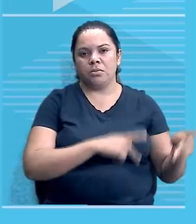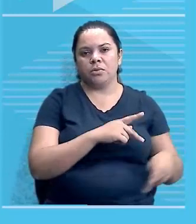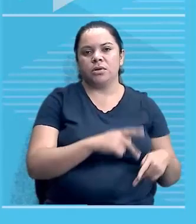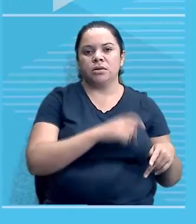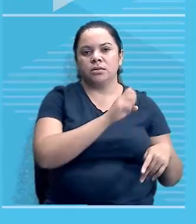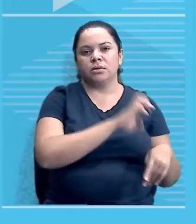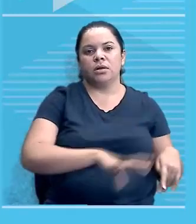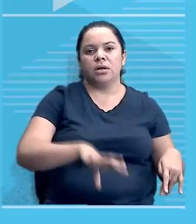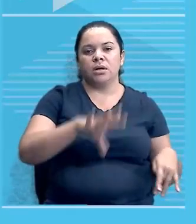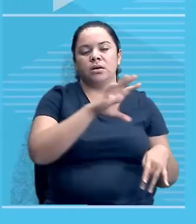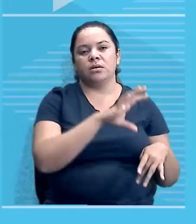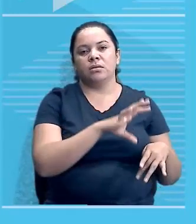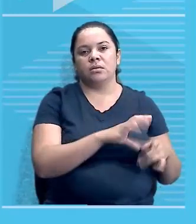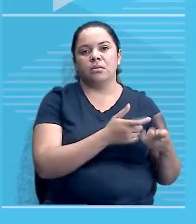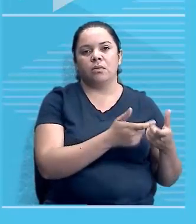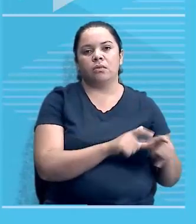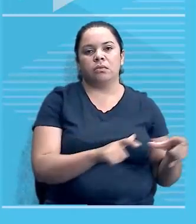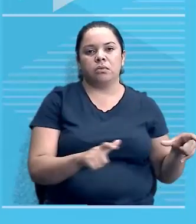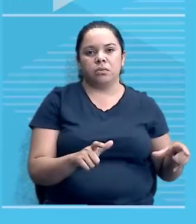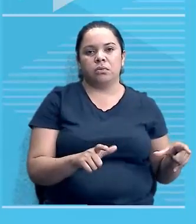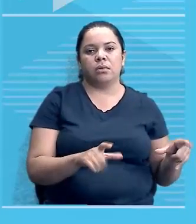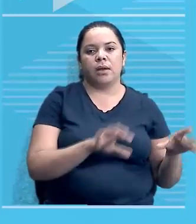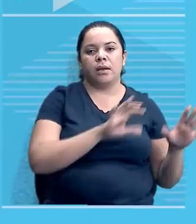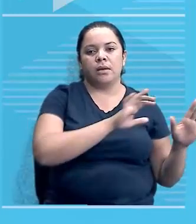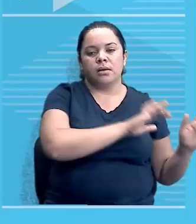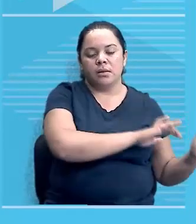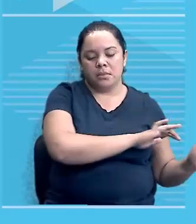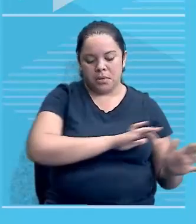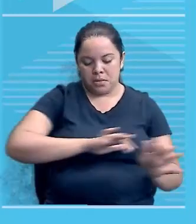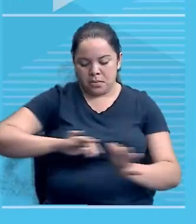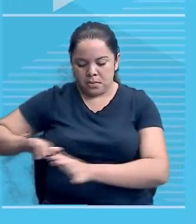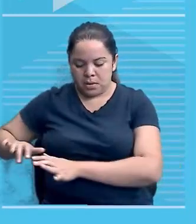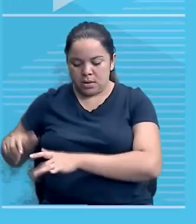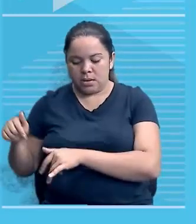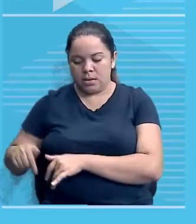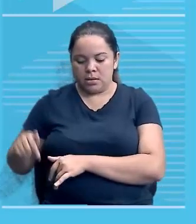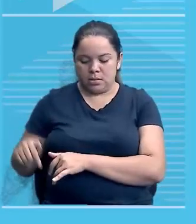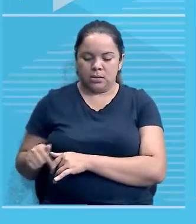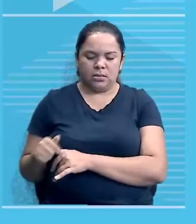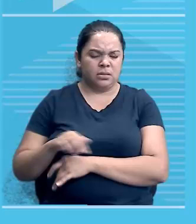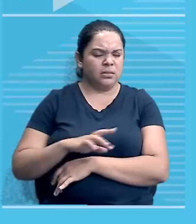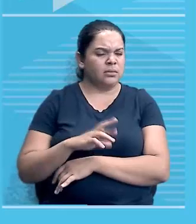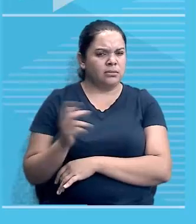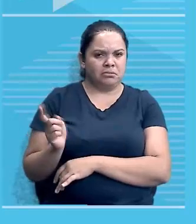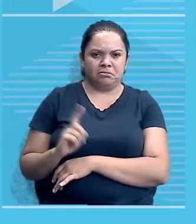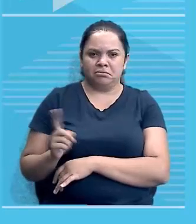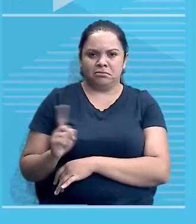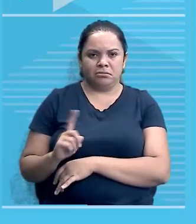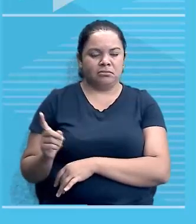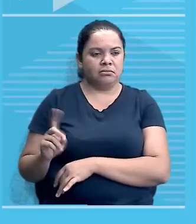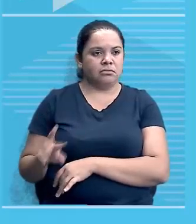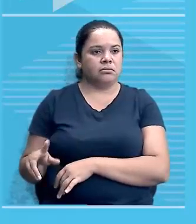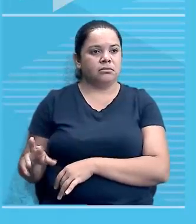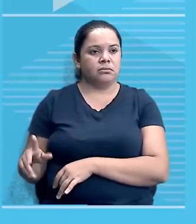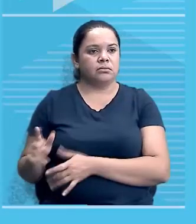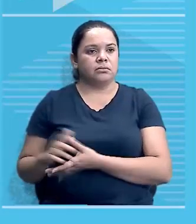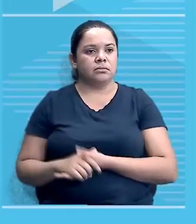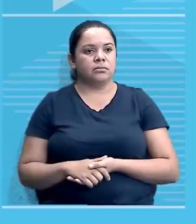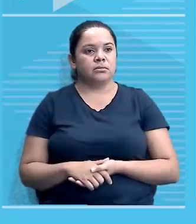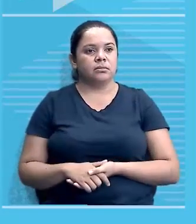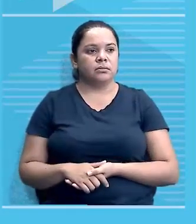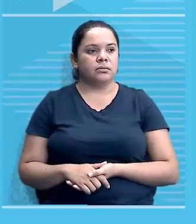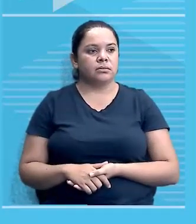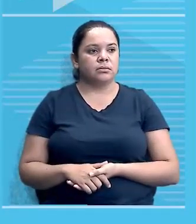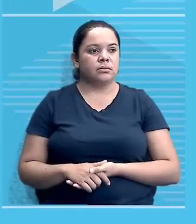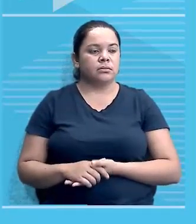porque já estava tendo um crescimento demasiado em direção às colônias, isso não aconteceu. Está legal? E